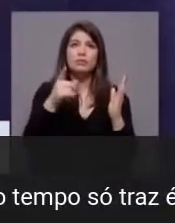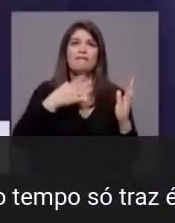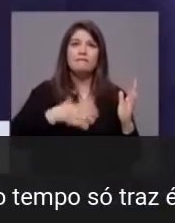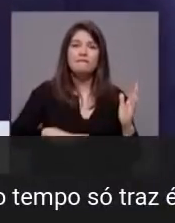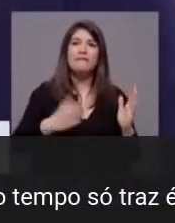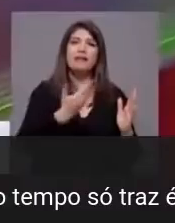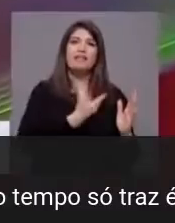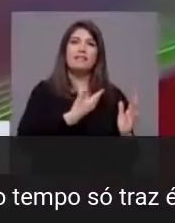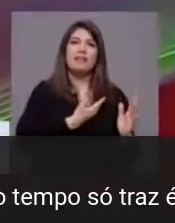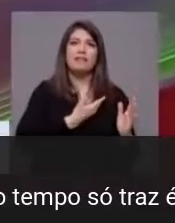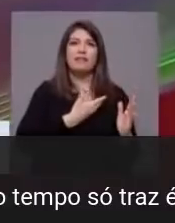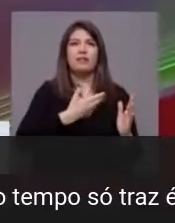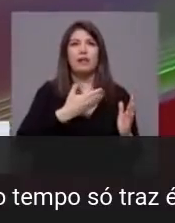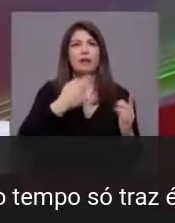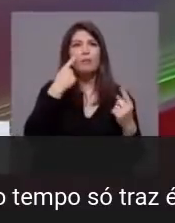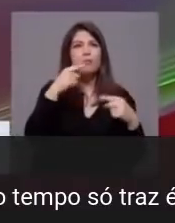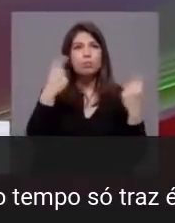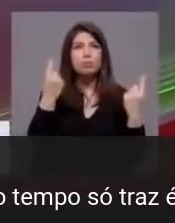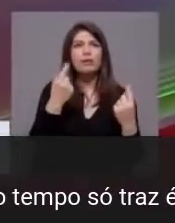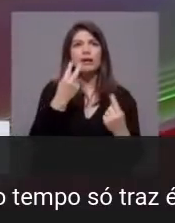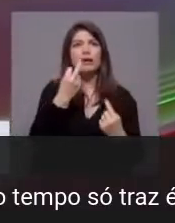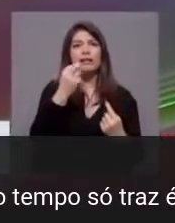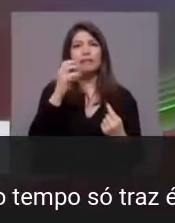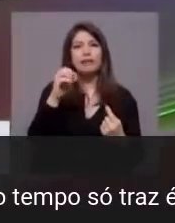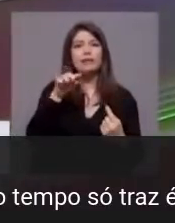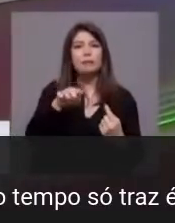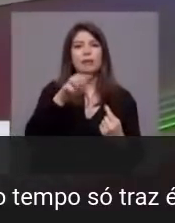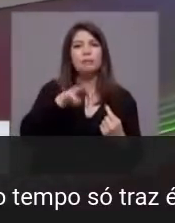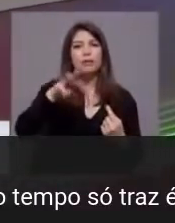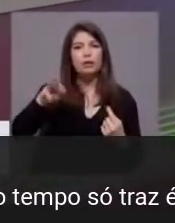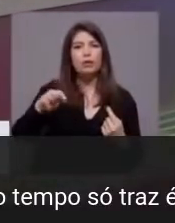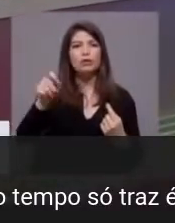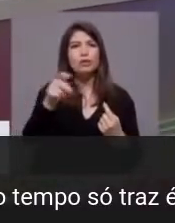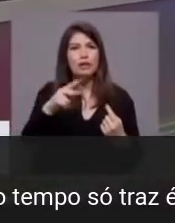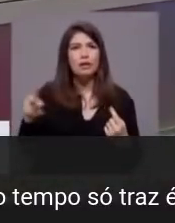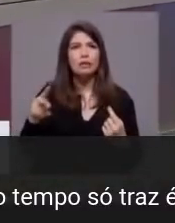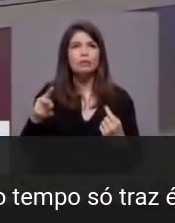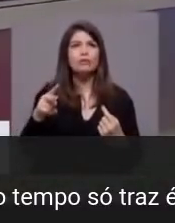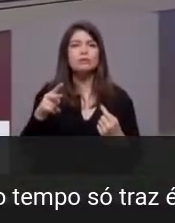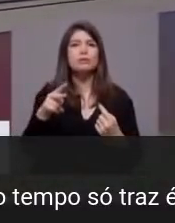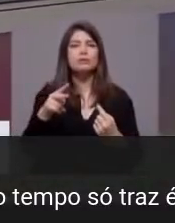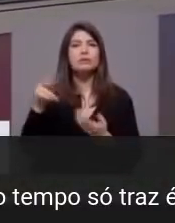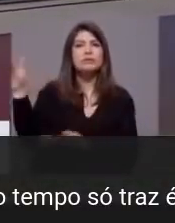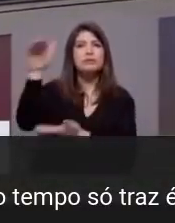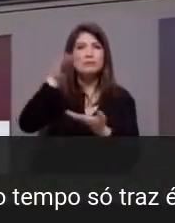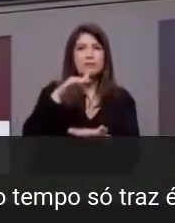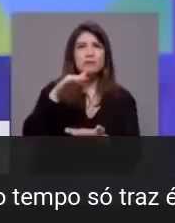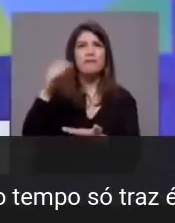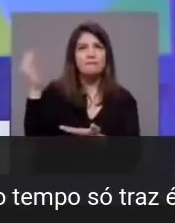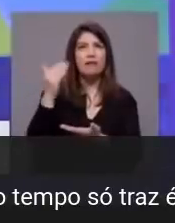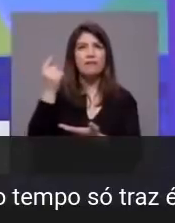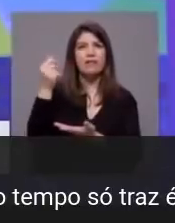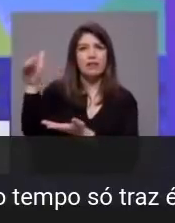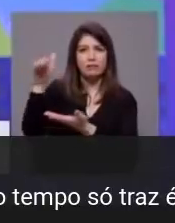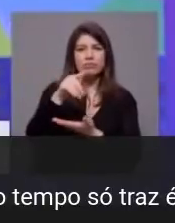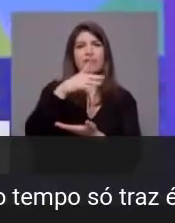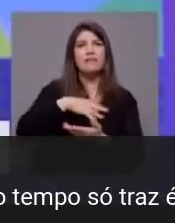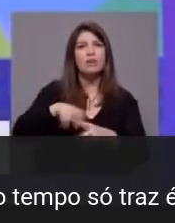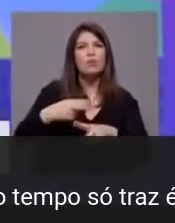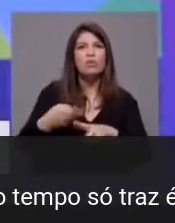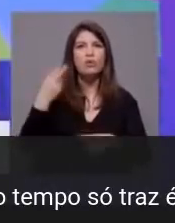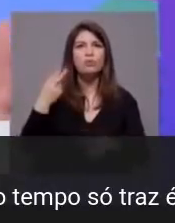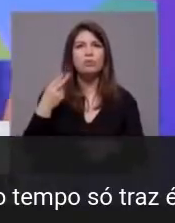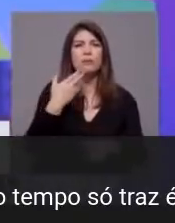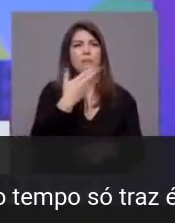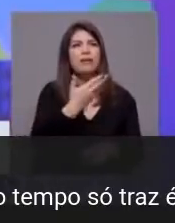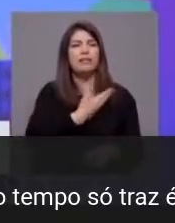dívida pública, 30 mil milhões de euros de dívida pública, duas vezes o valor da bazuca europeia para fazer uma bravata ideológica,